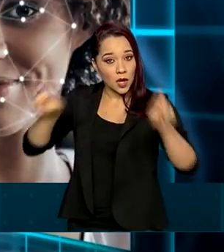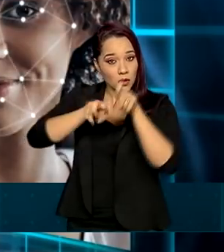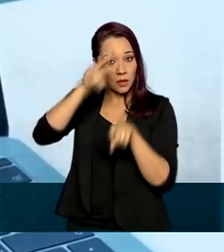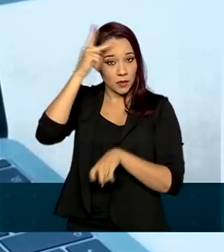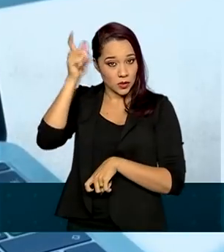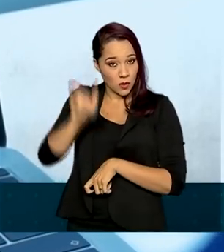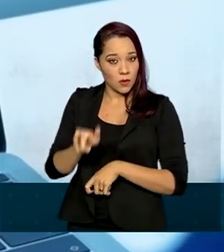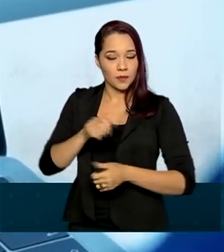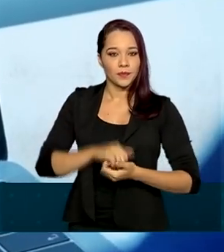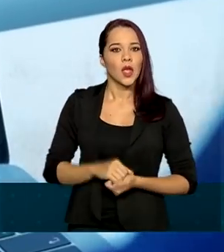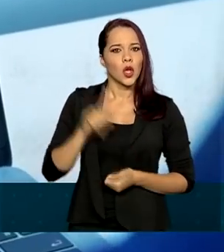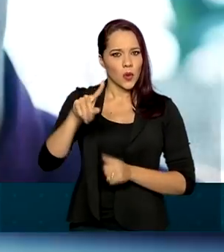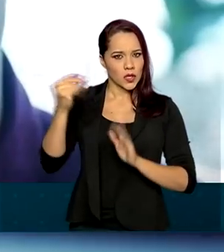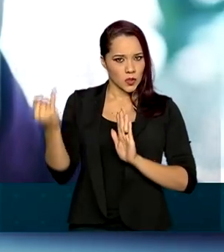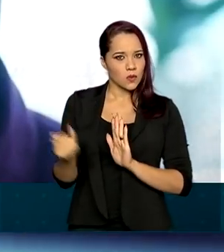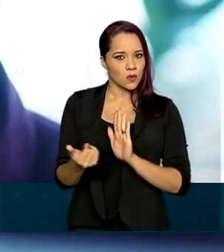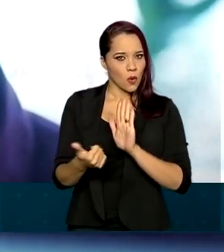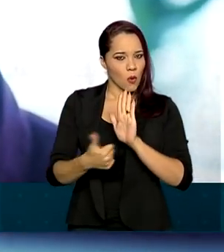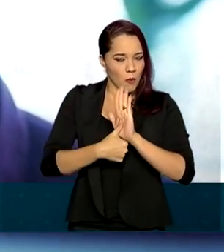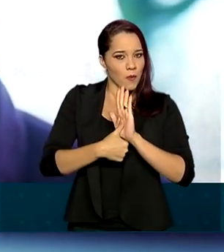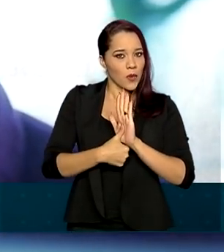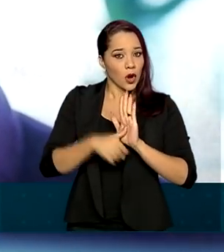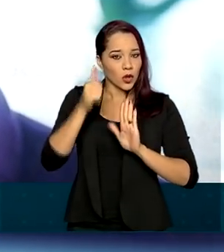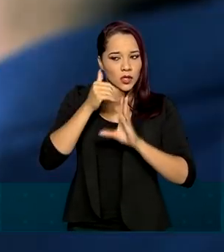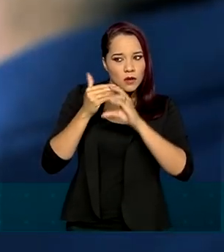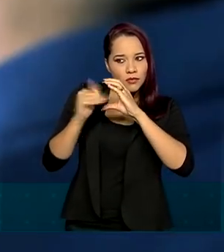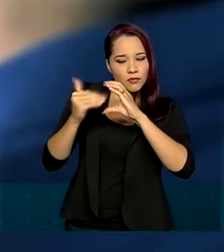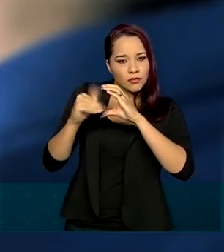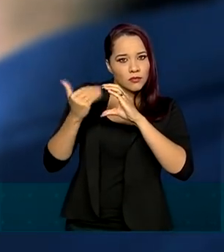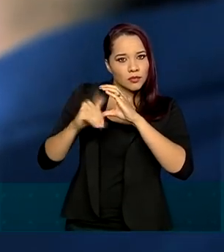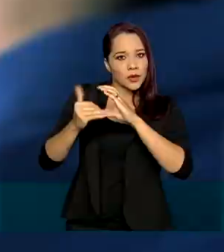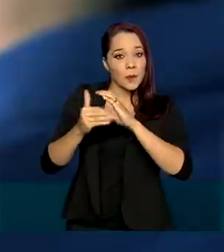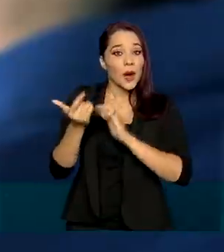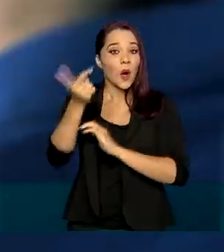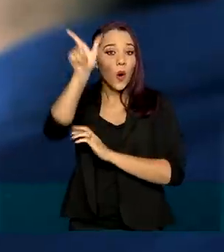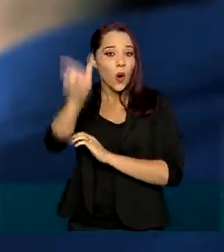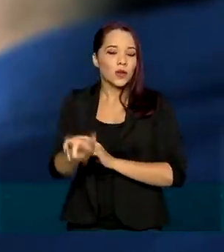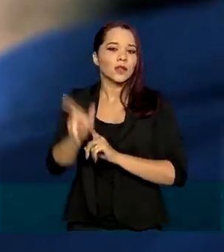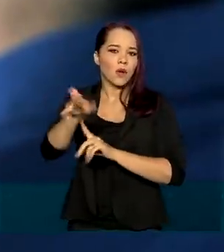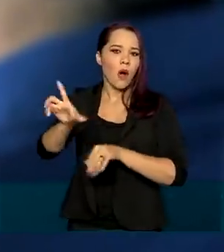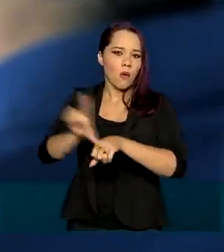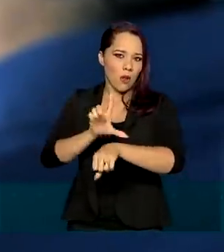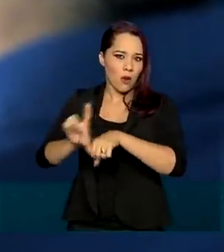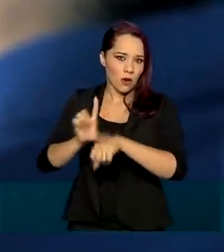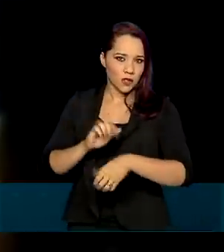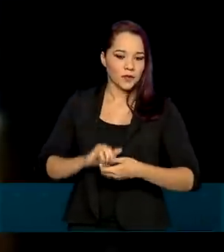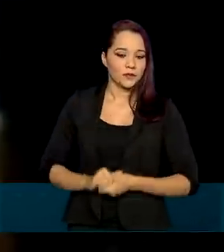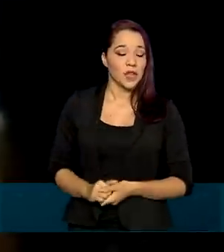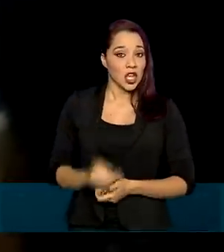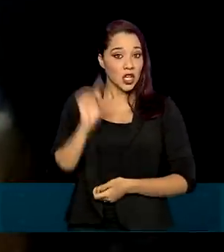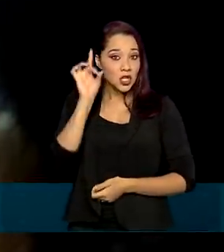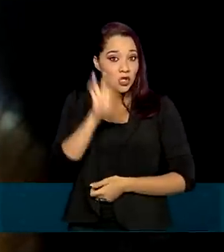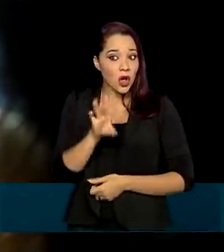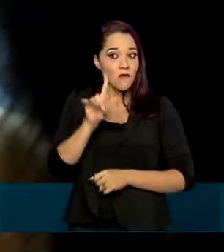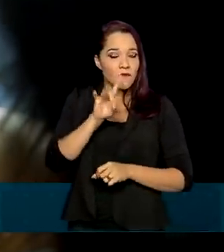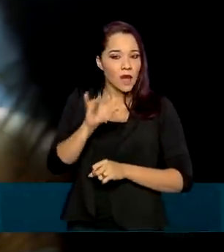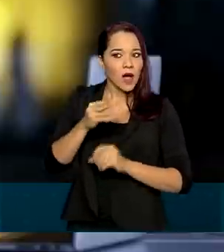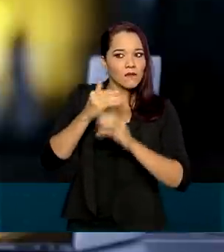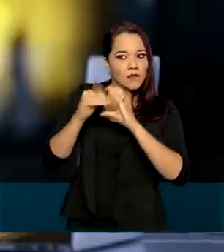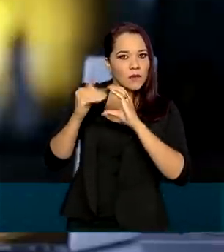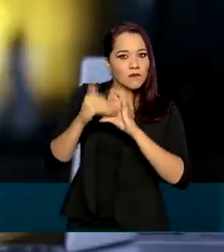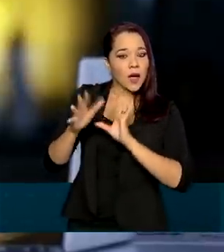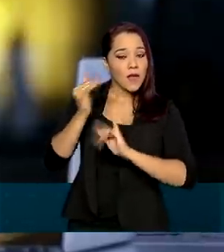usuário. Com esse documento será possível o envio de dados para terceiros como uma loja virtual e somente serão transmitidas